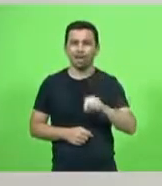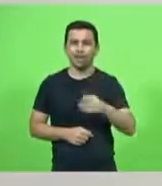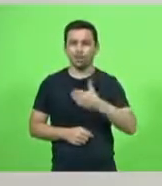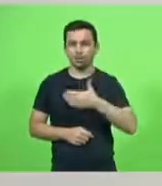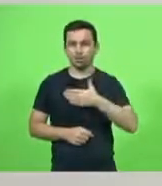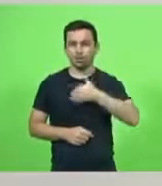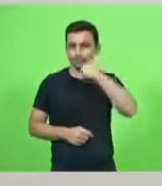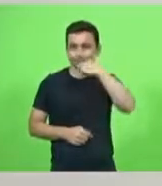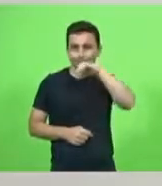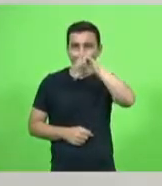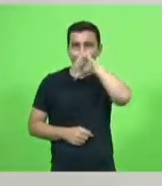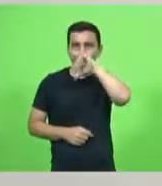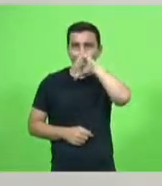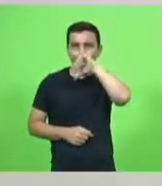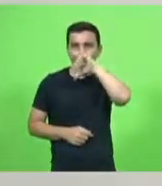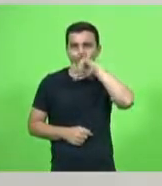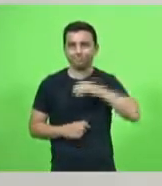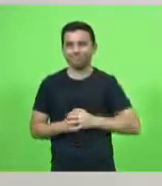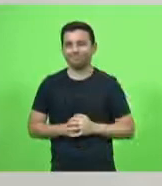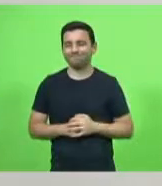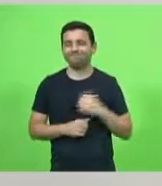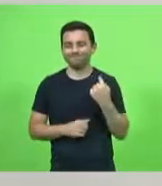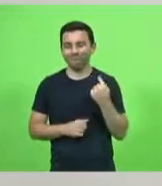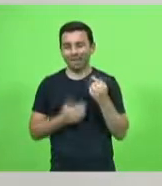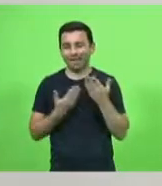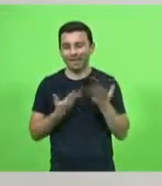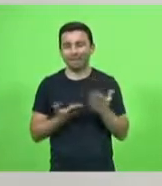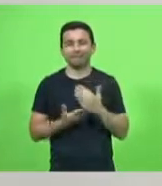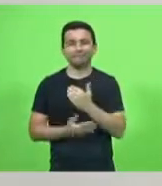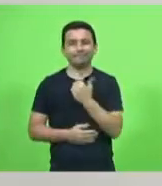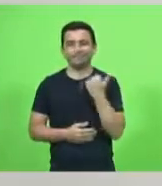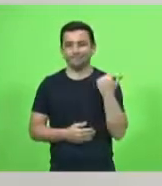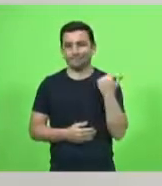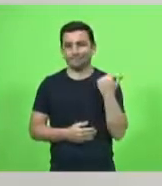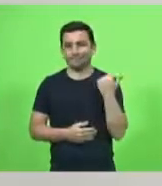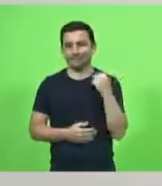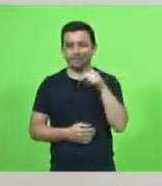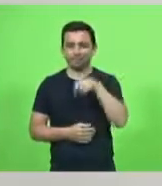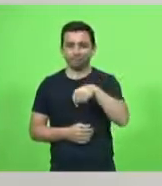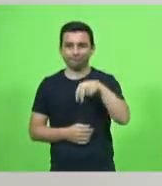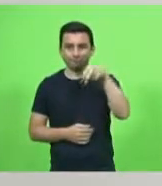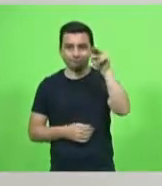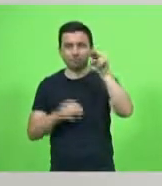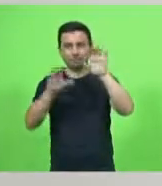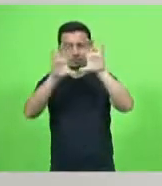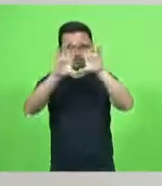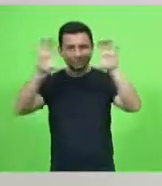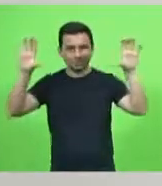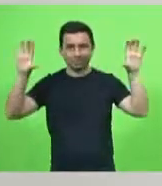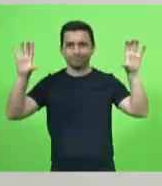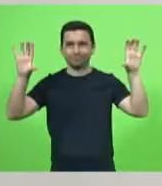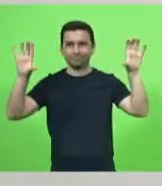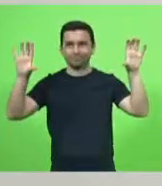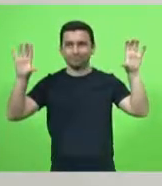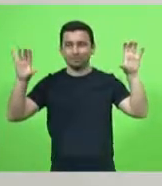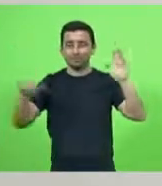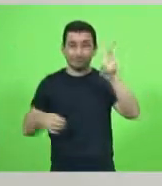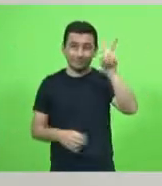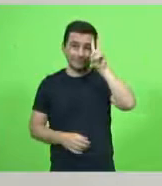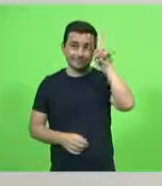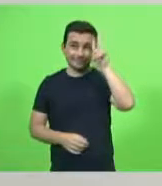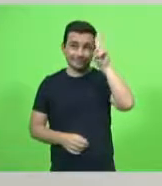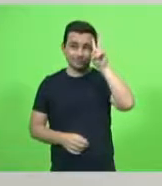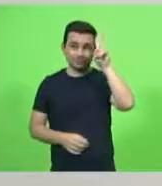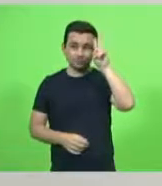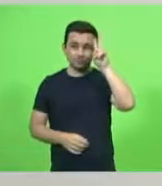Nós a perdemos e o céu ganhou no dia de segunda-feira,